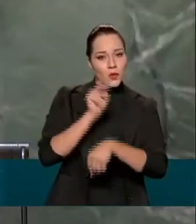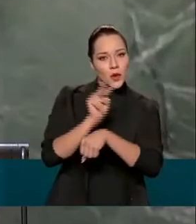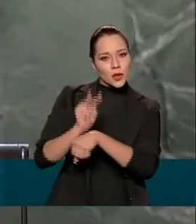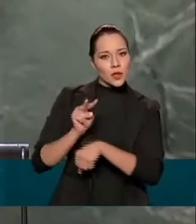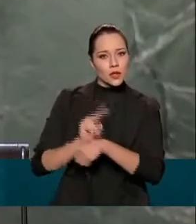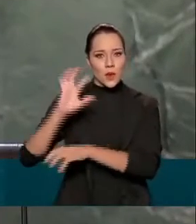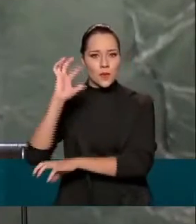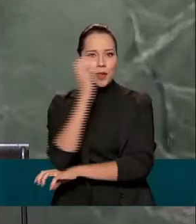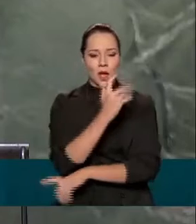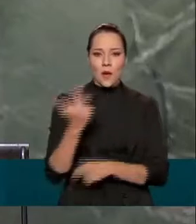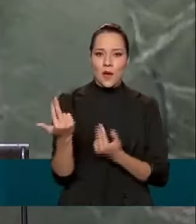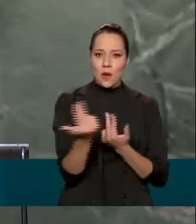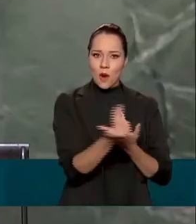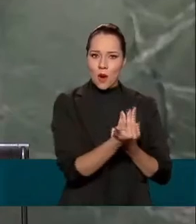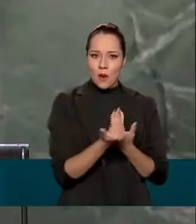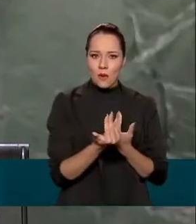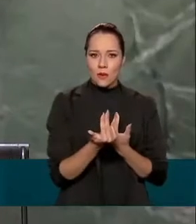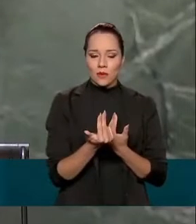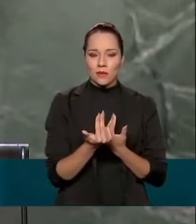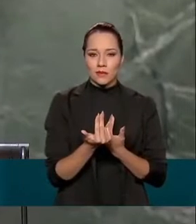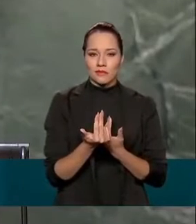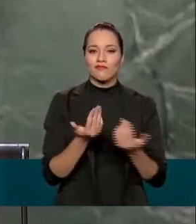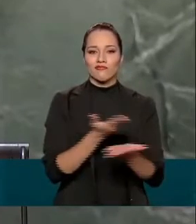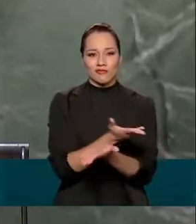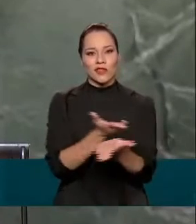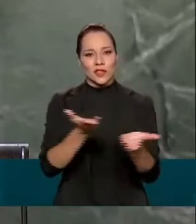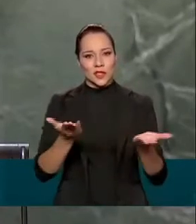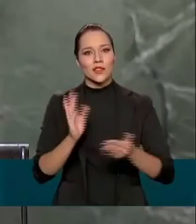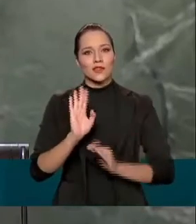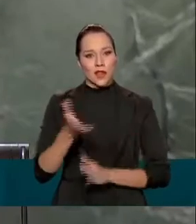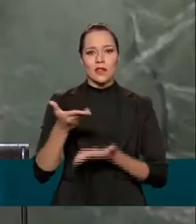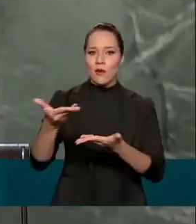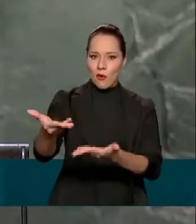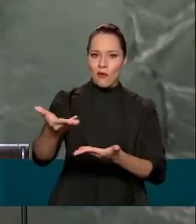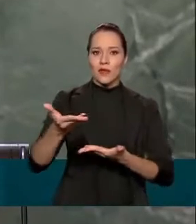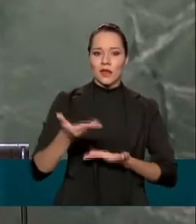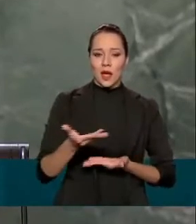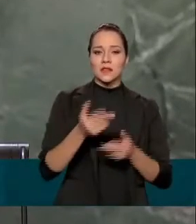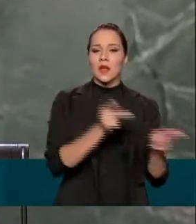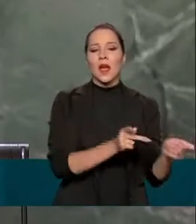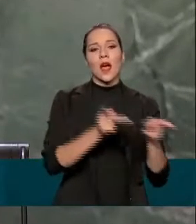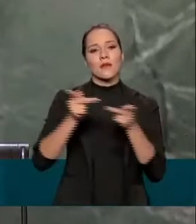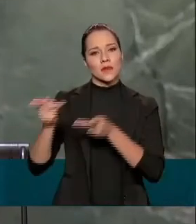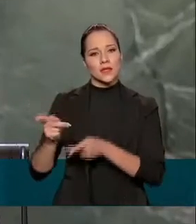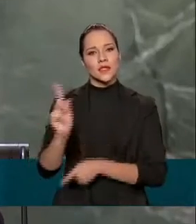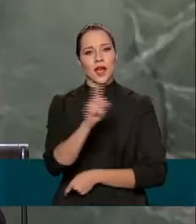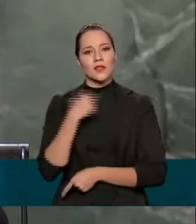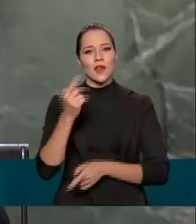ambiental como a nossa, os senhores estão convidados a visitar a nossa Amazônia.